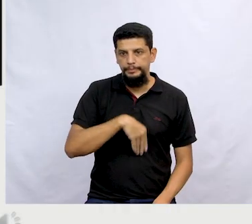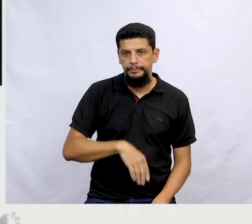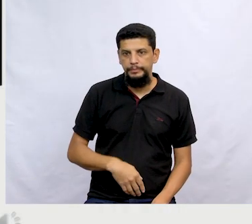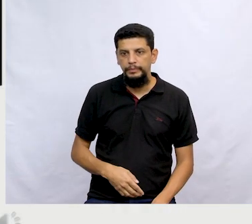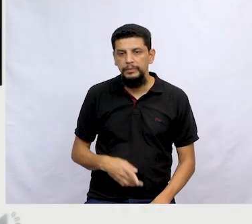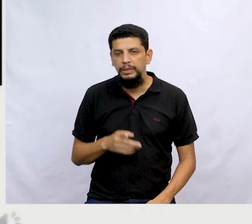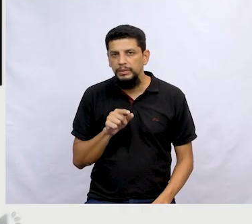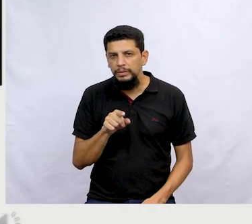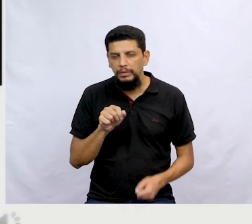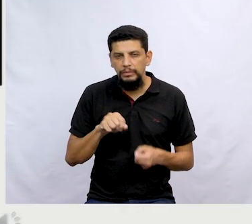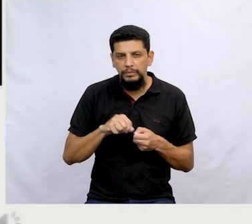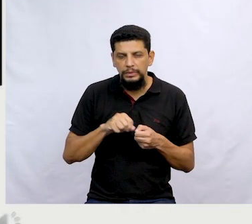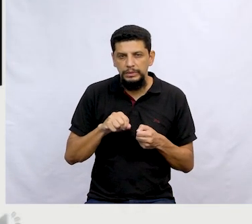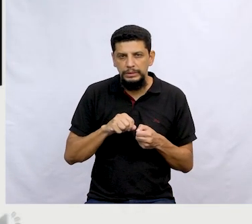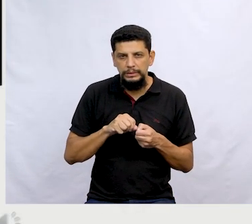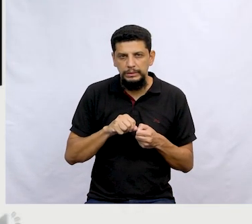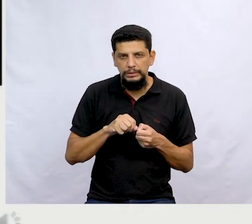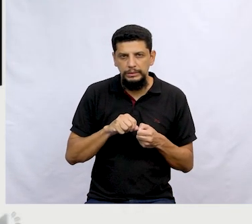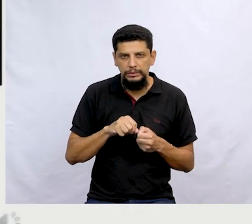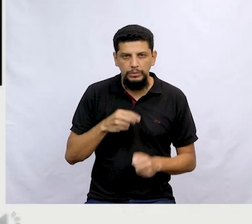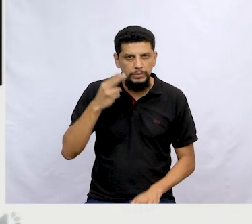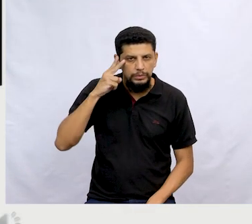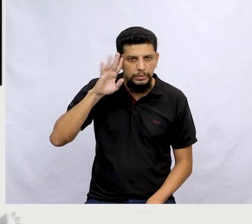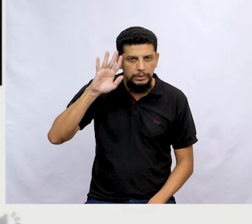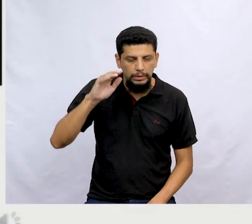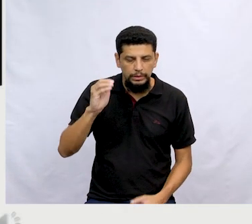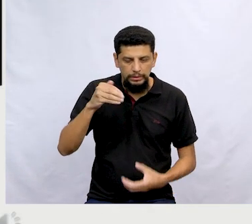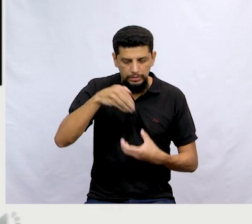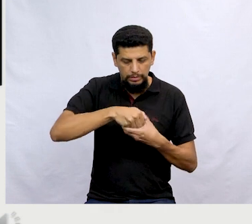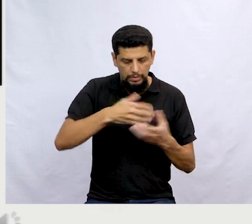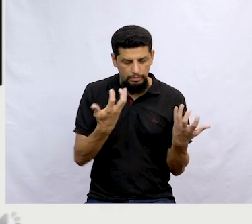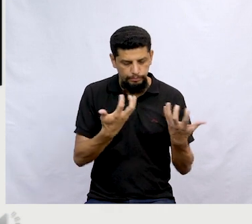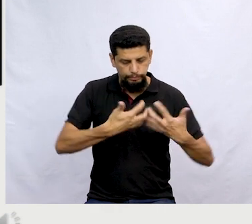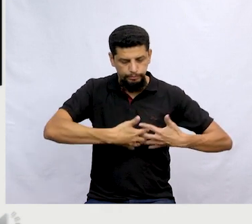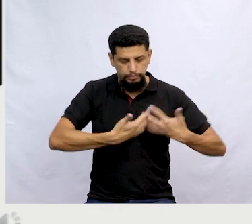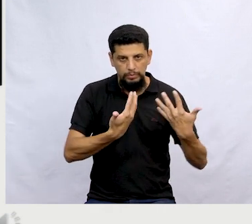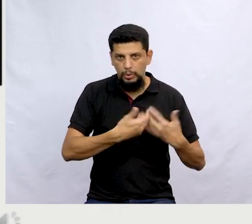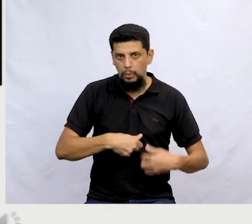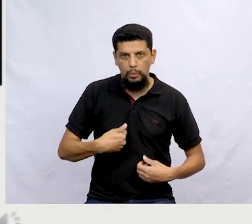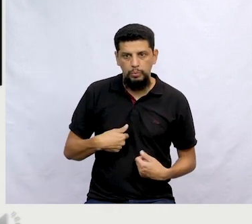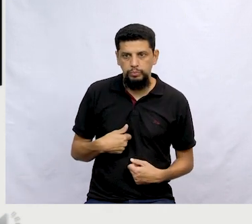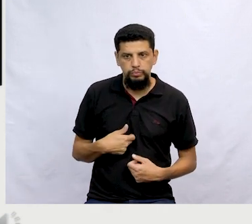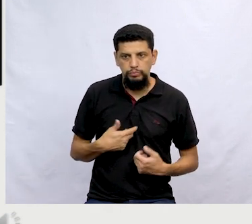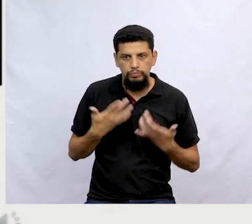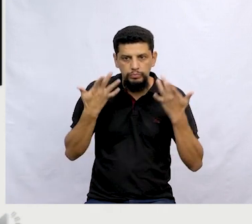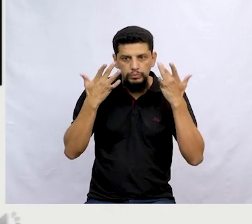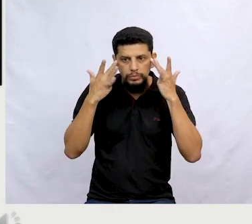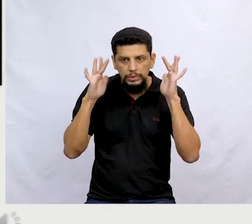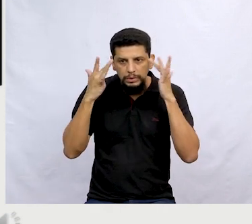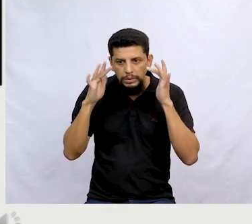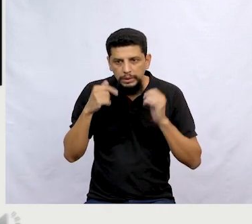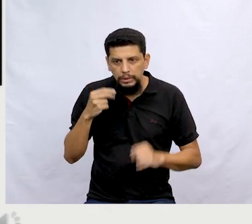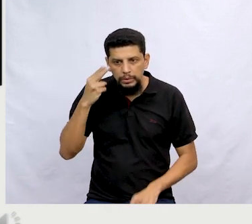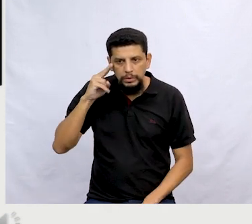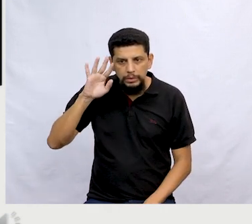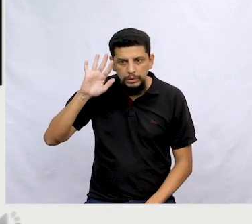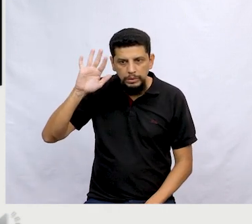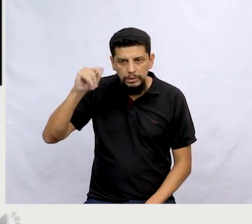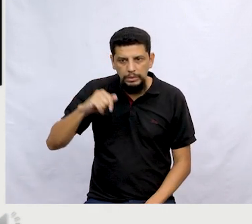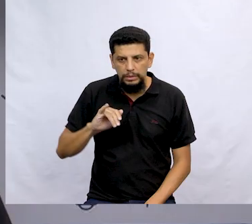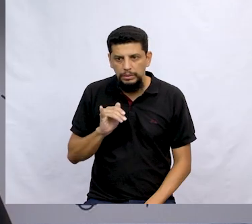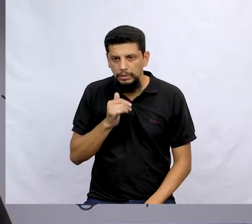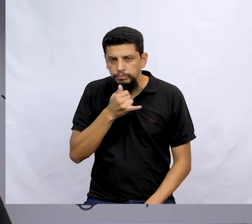O que você faria se os seus sonhos ficassem presos em uma máquina? Não sei, tem sonho. Ficaria desanimada sem ideia.